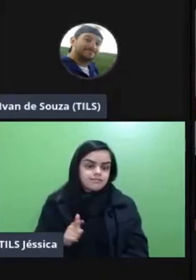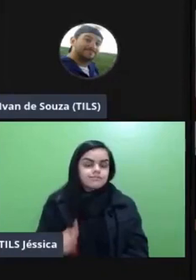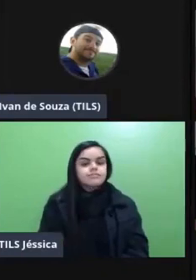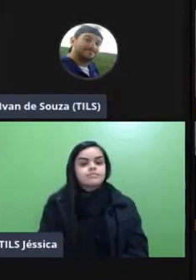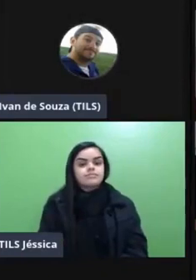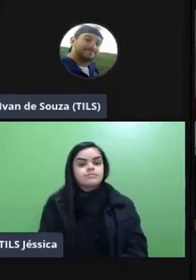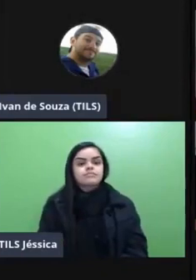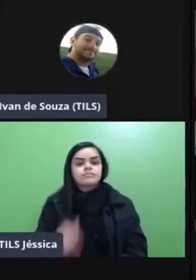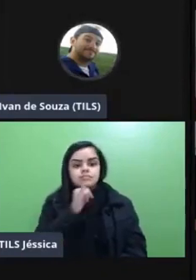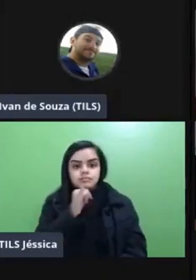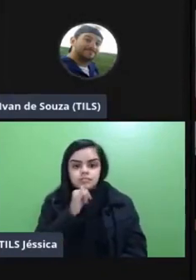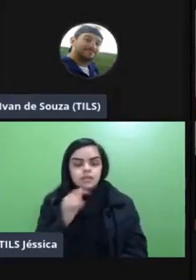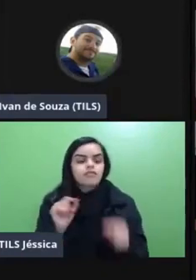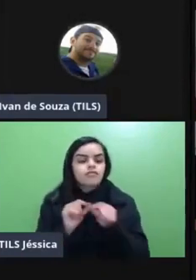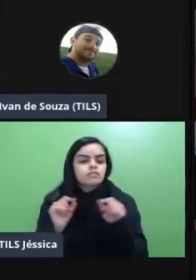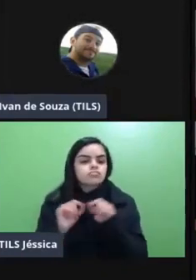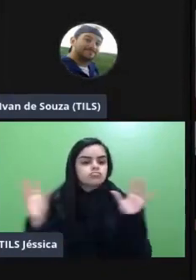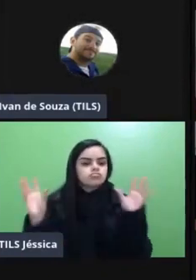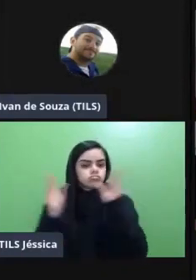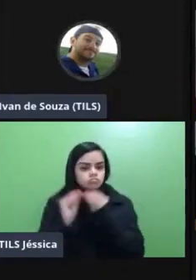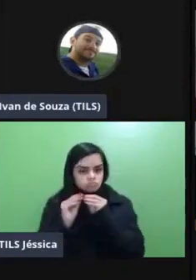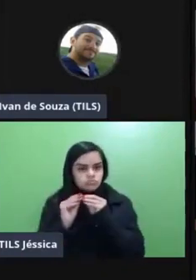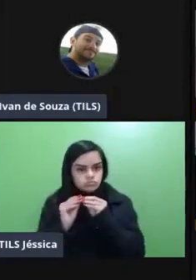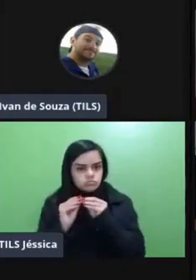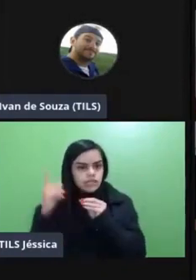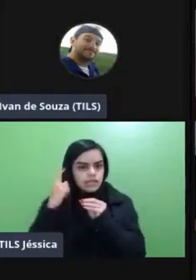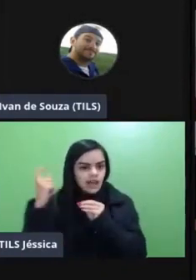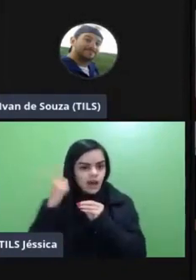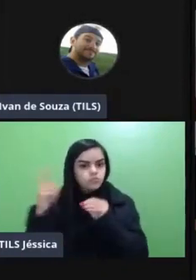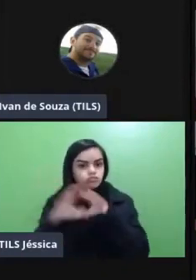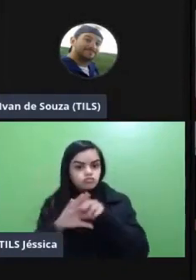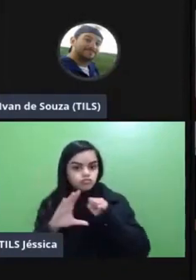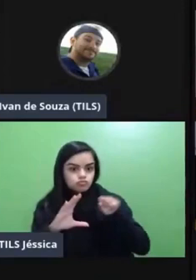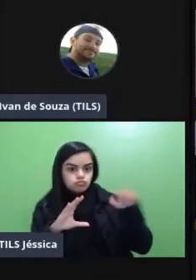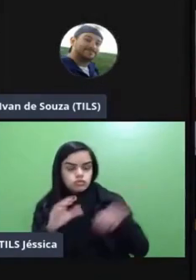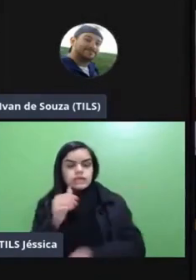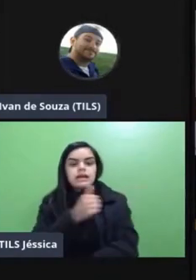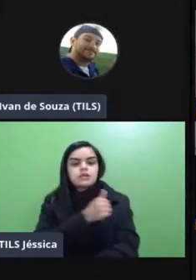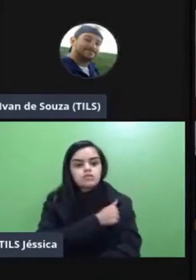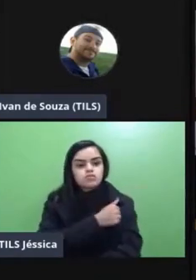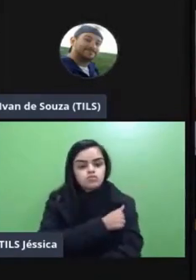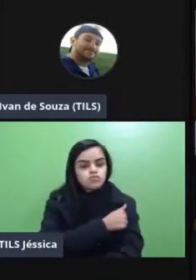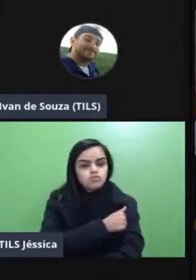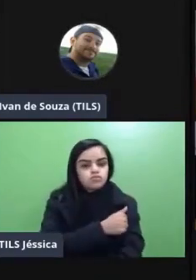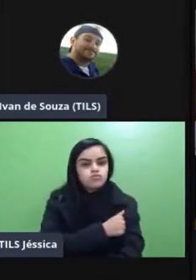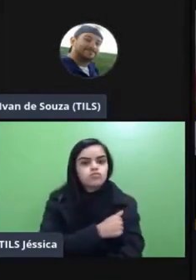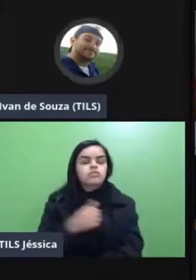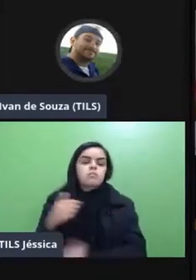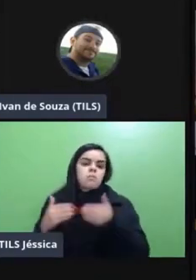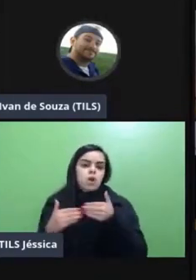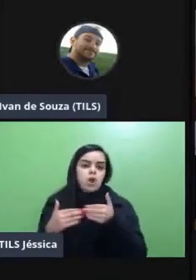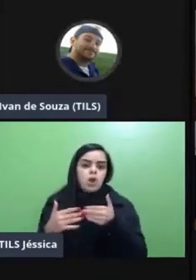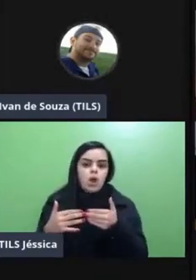fiz um podcast que eu é compartilho com os meus estudantes é o percurso daquele